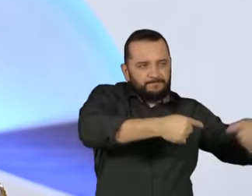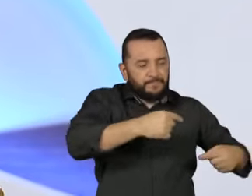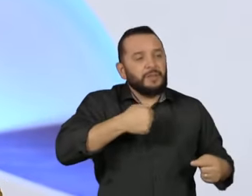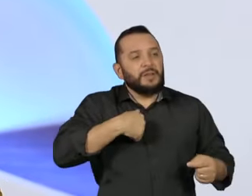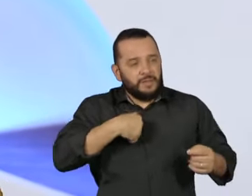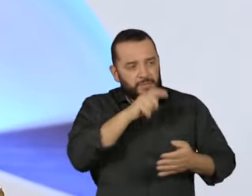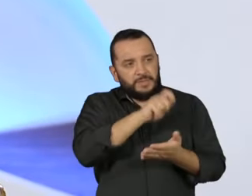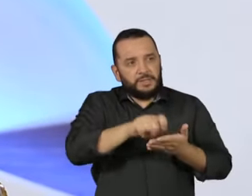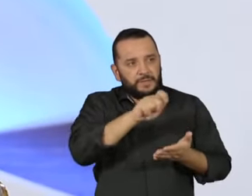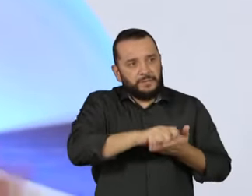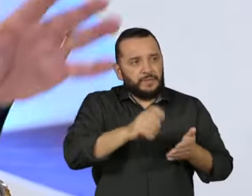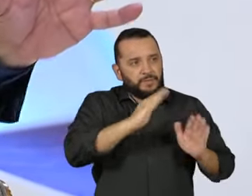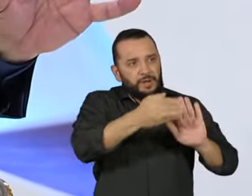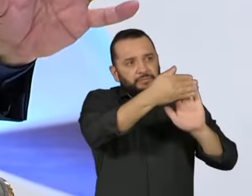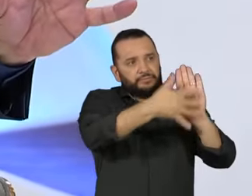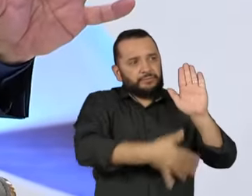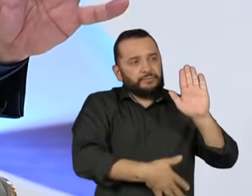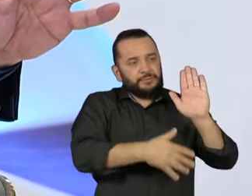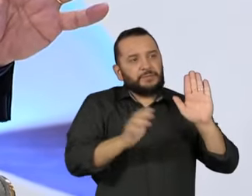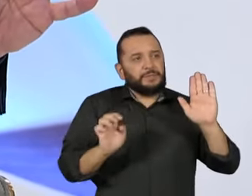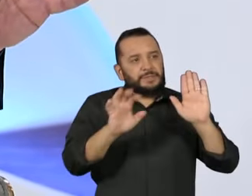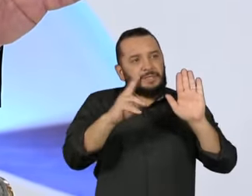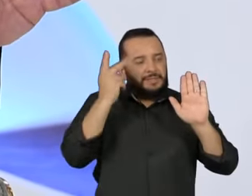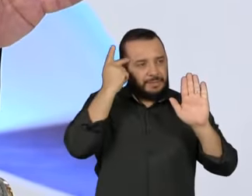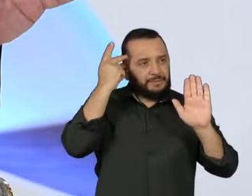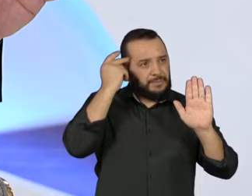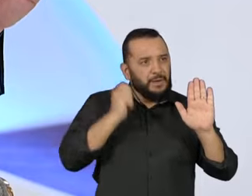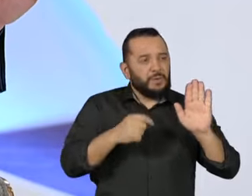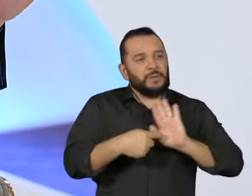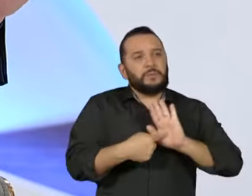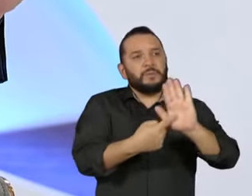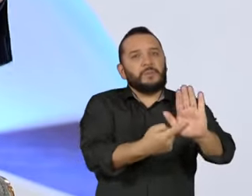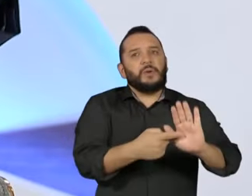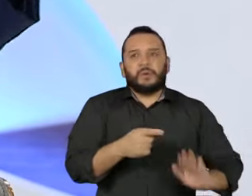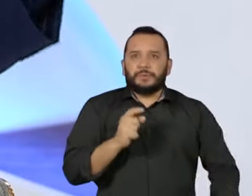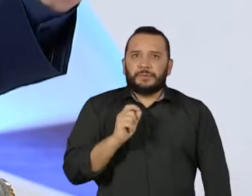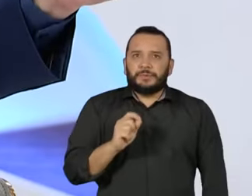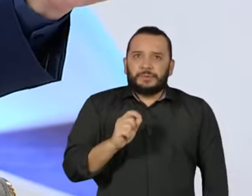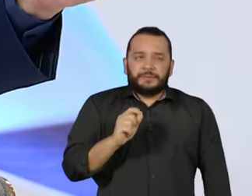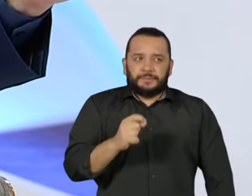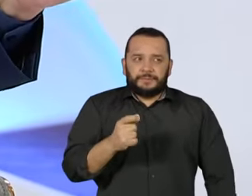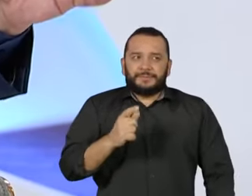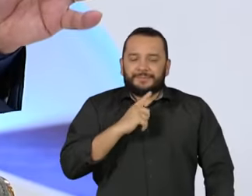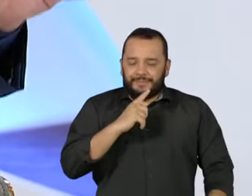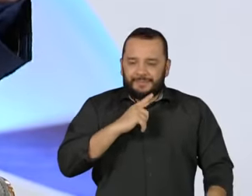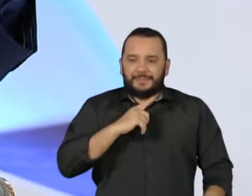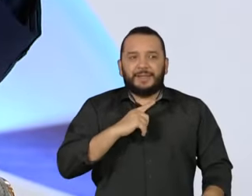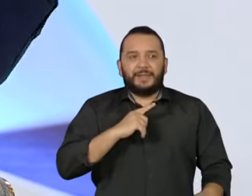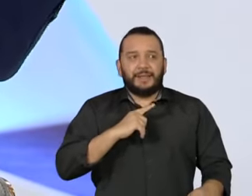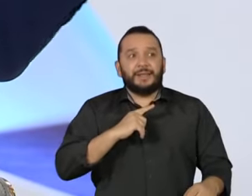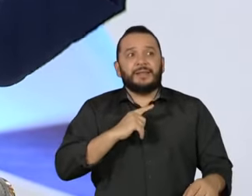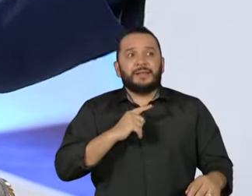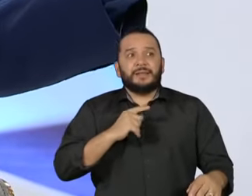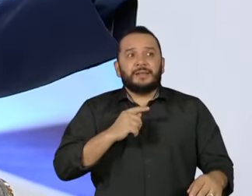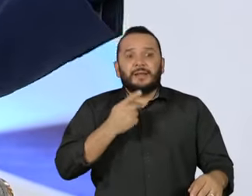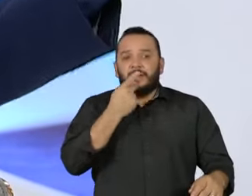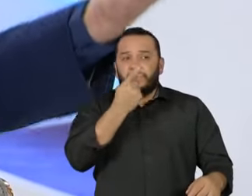Estado de São Paulo que eu mostro, assim, contradições nos